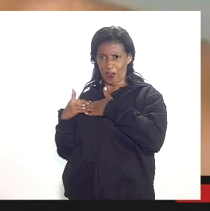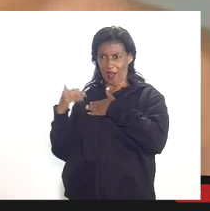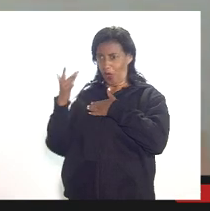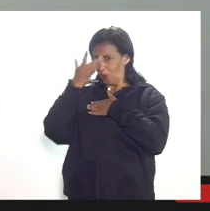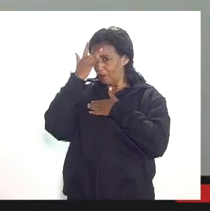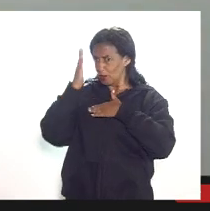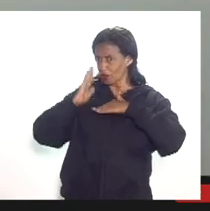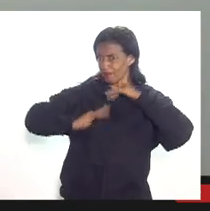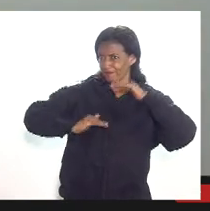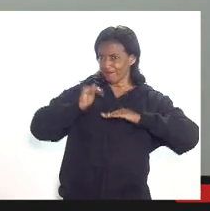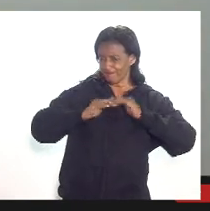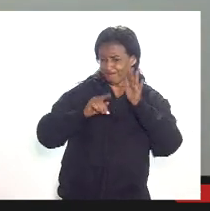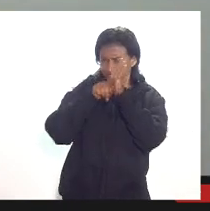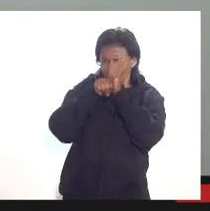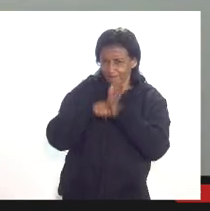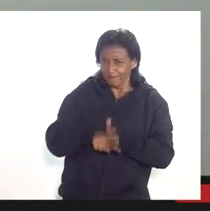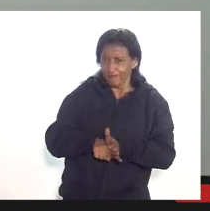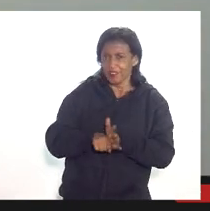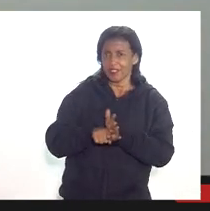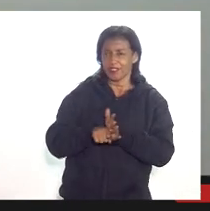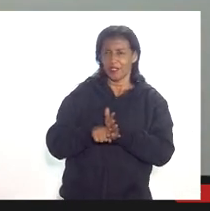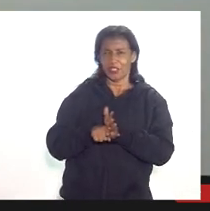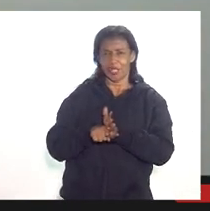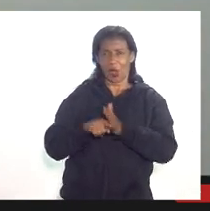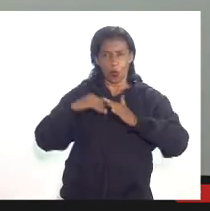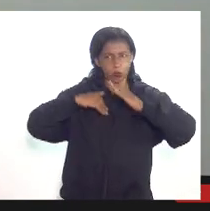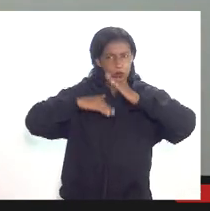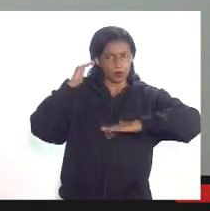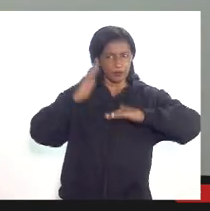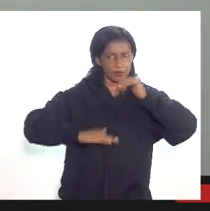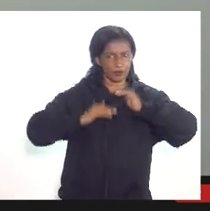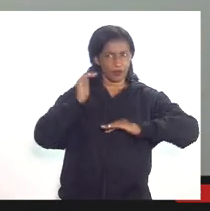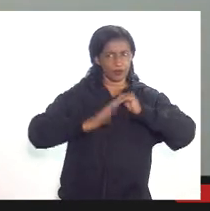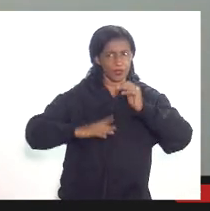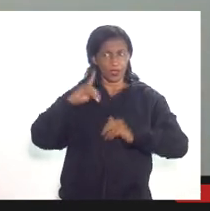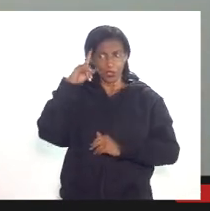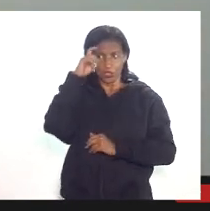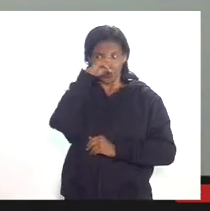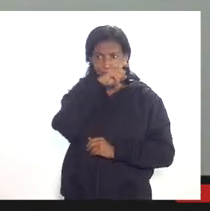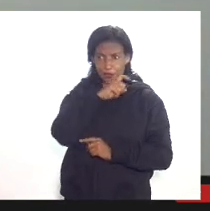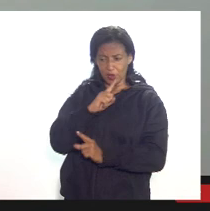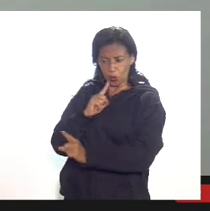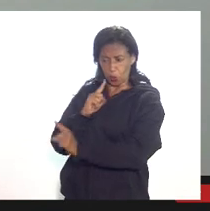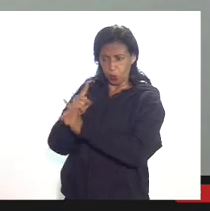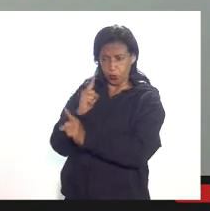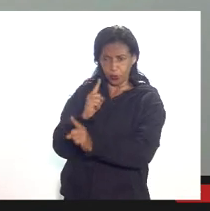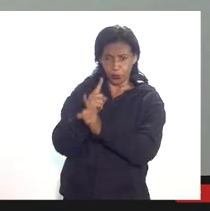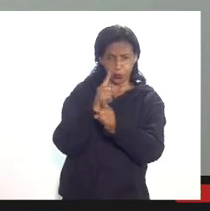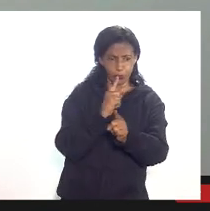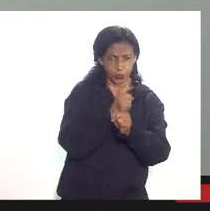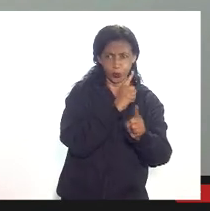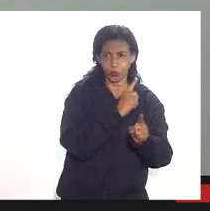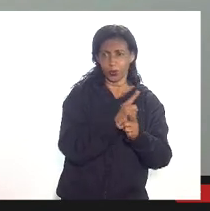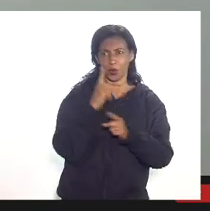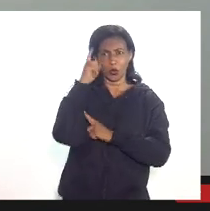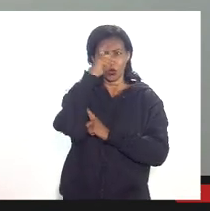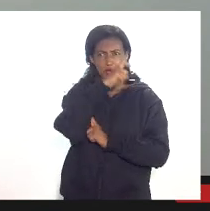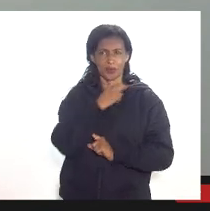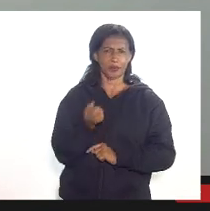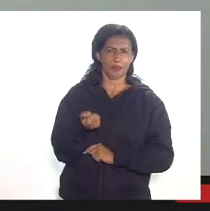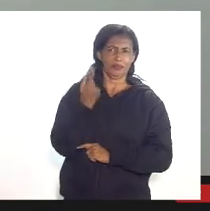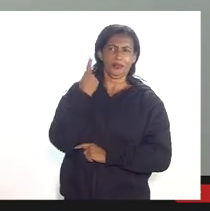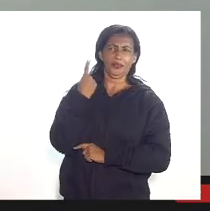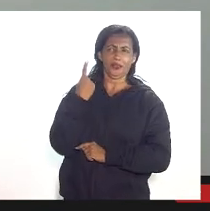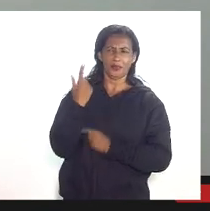critério por exemplo aparentemente eles tiraram todos os superfaturamentos em contratos de afrentamento o que nos causa estranheza